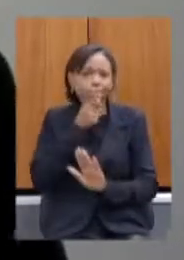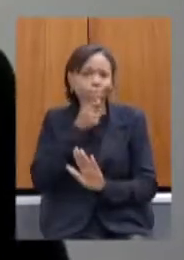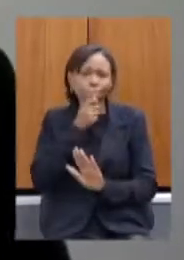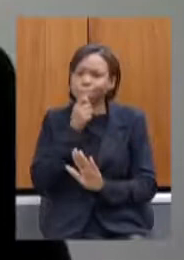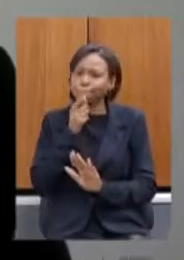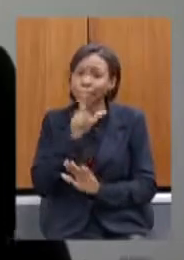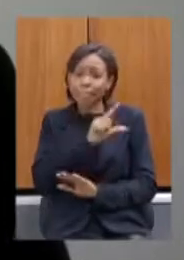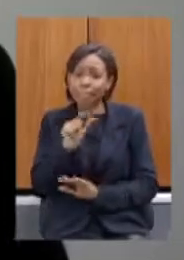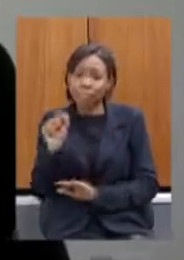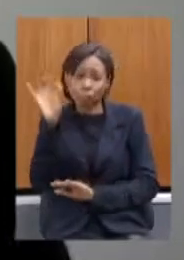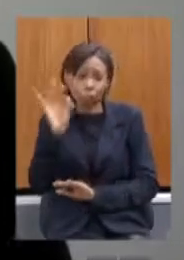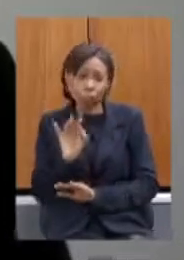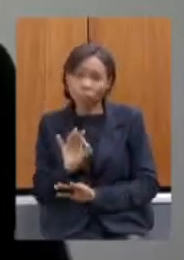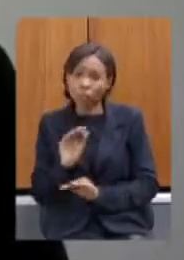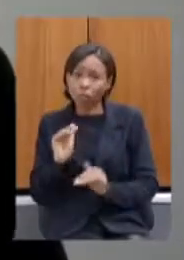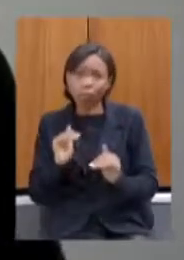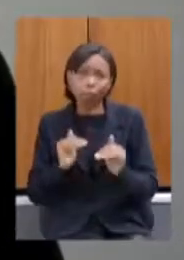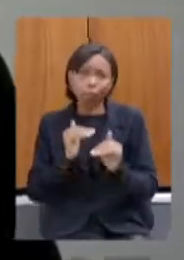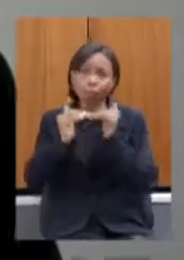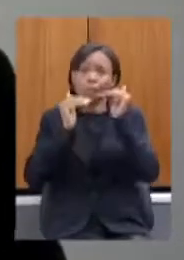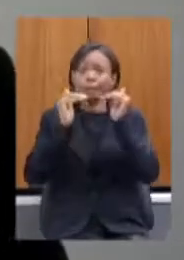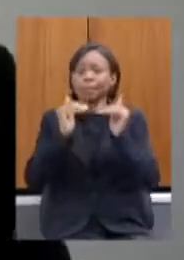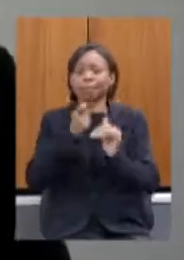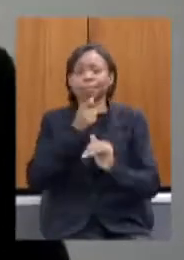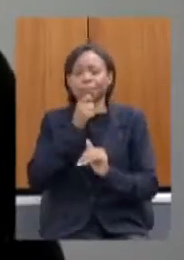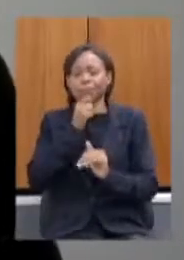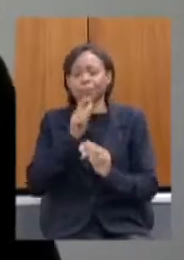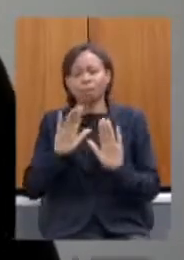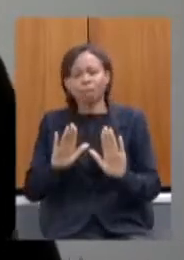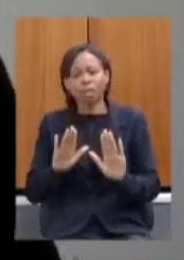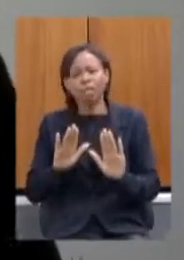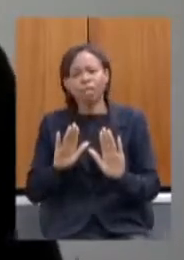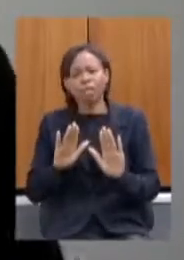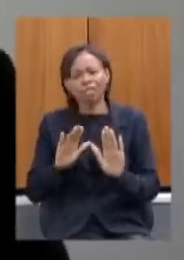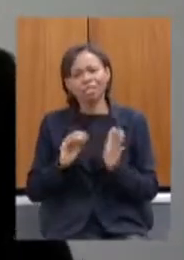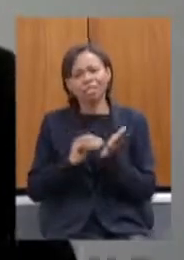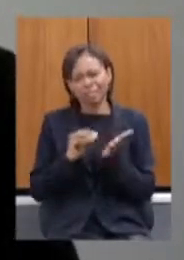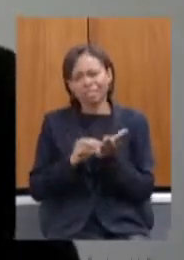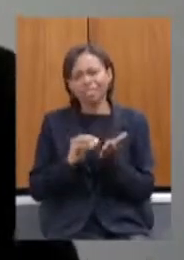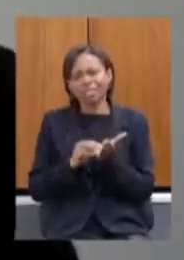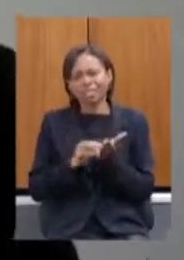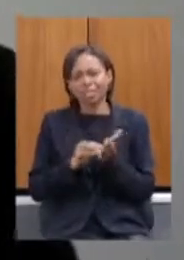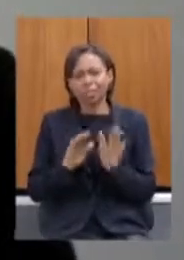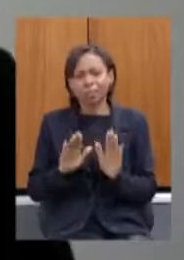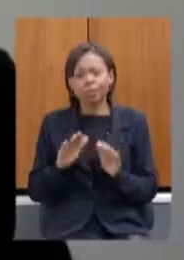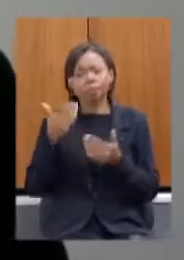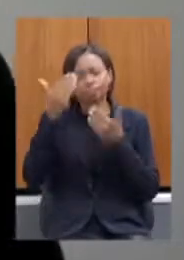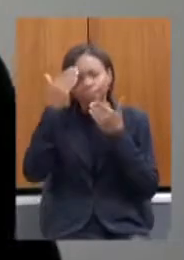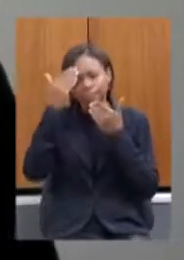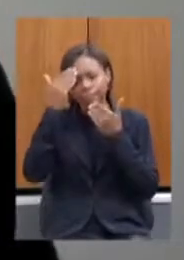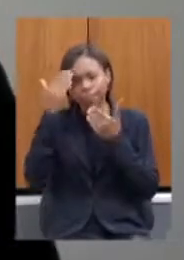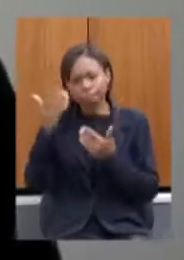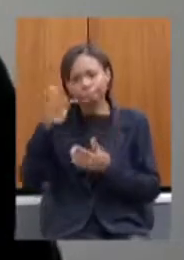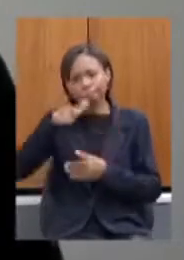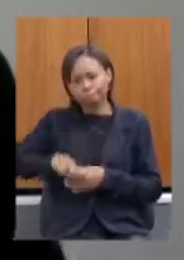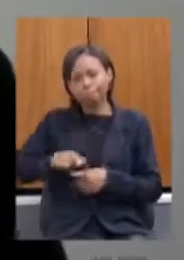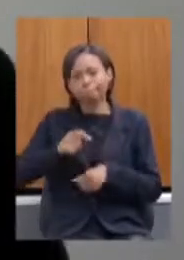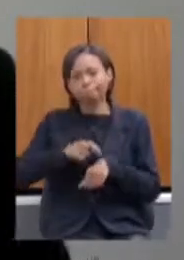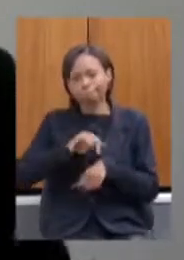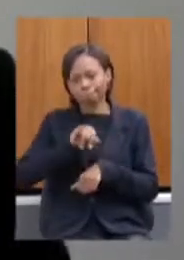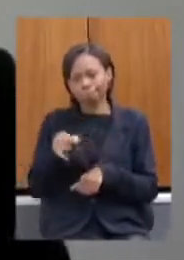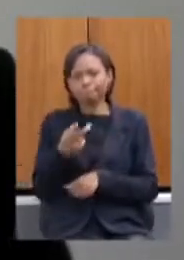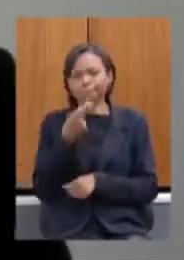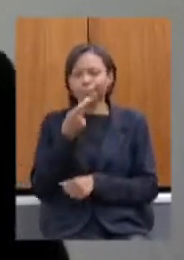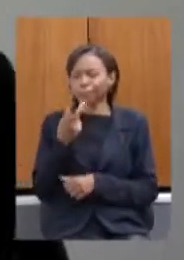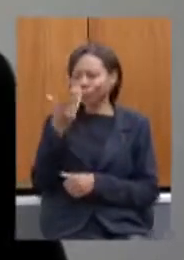100% do processo mas já minimizamos bastante ainda precisamos demais mas enfim agradecer mais uma vez a oportunidade de falar obrigado